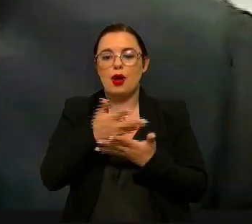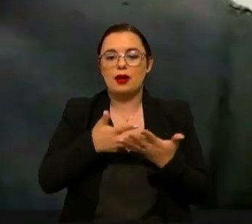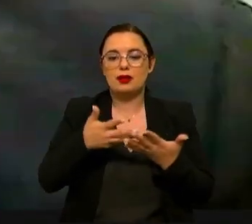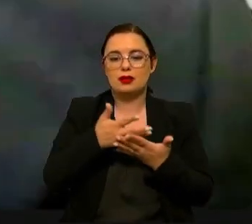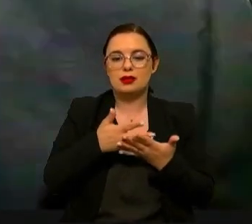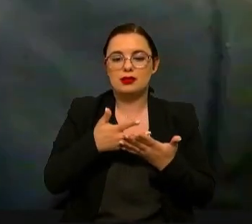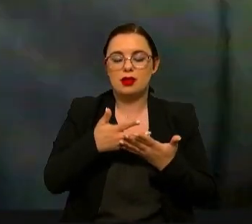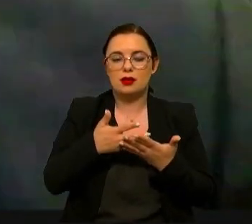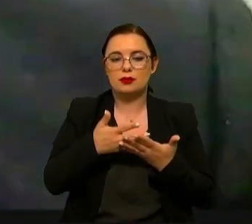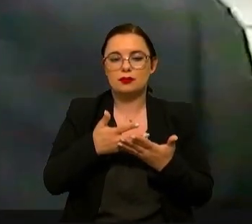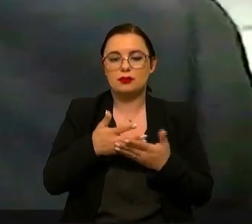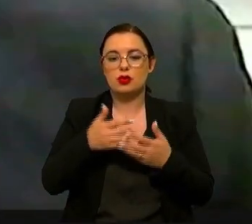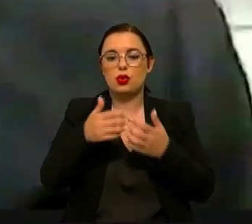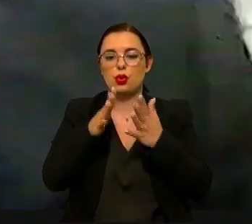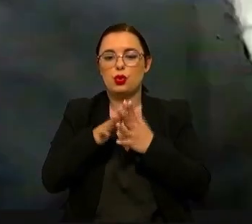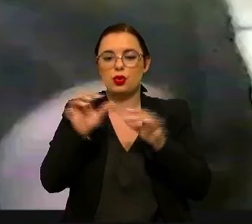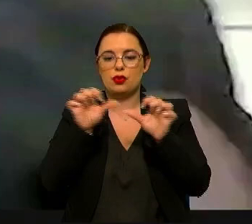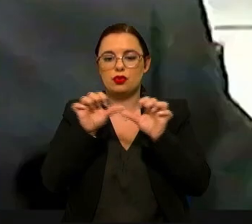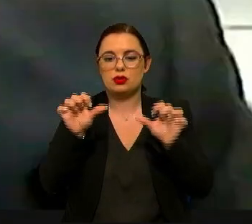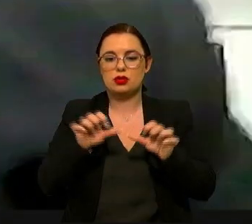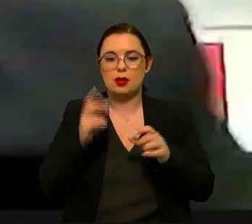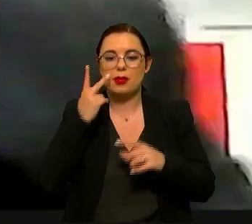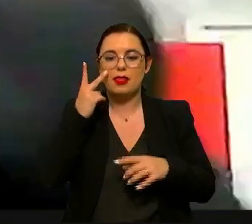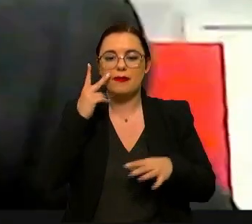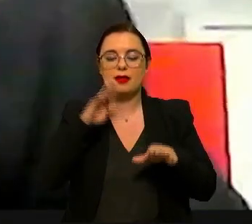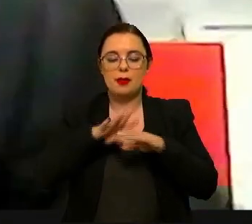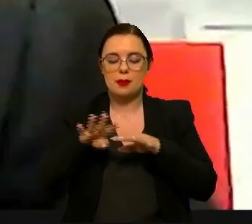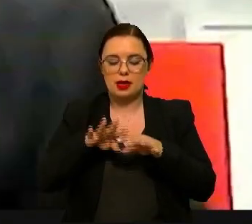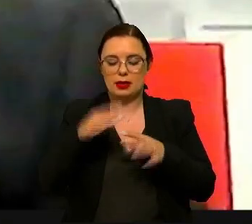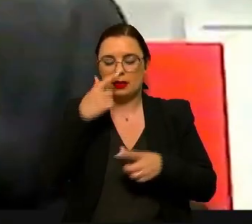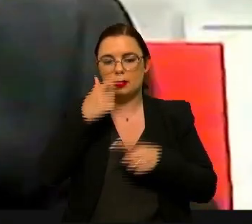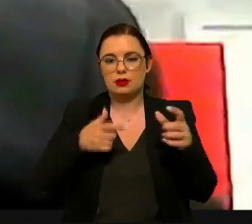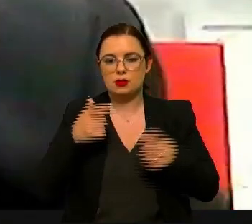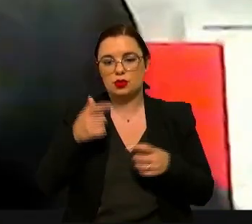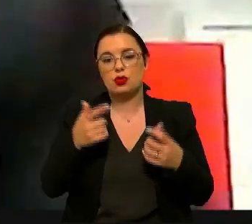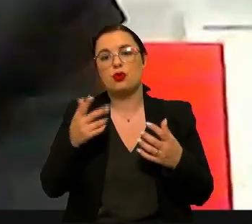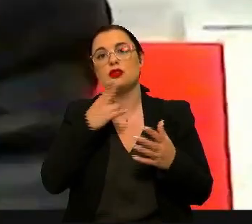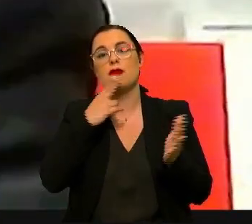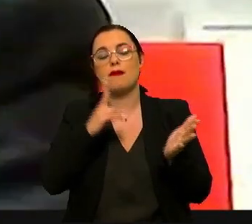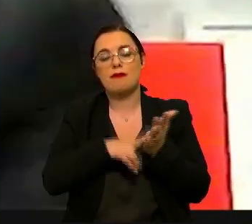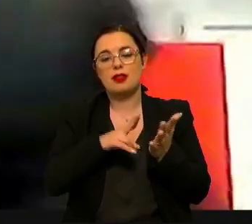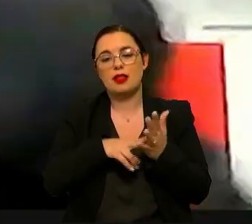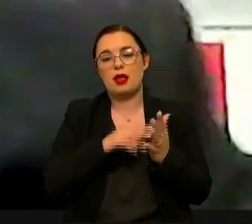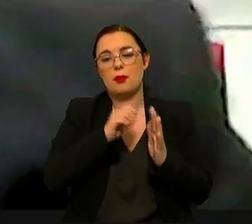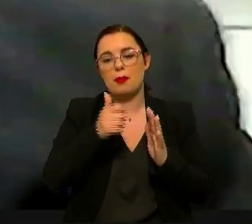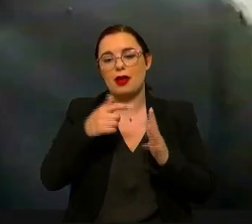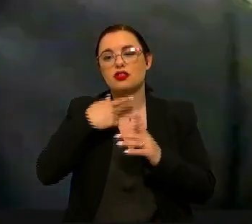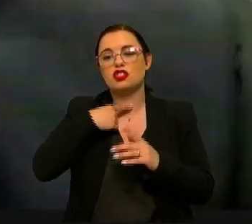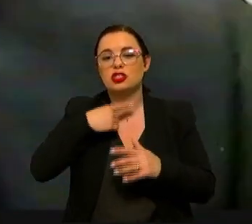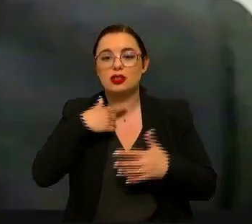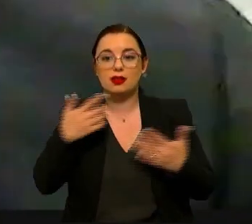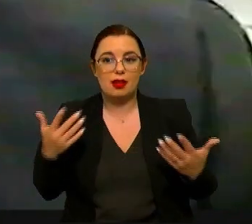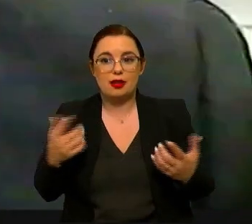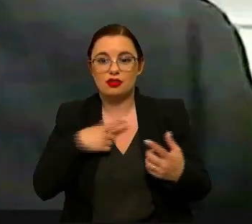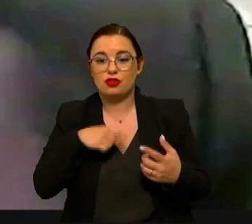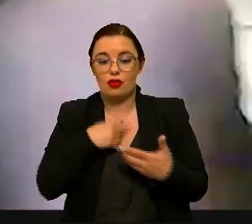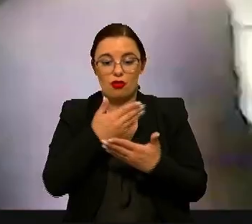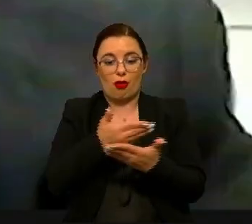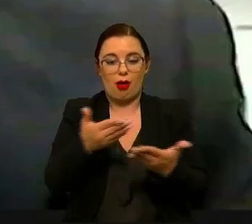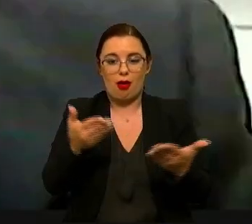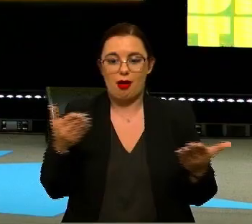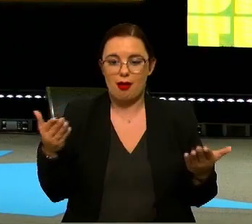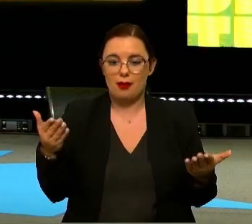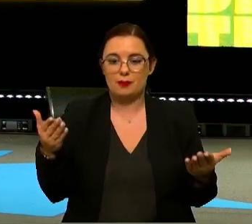entre todo o sistema da vida prática das pessoas dos verdadeiros bairros digitais que estão aí ao nosso dispor